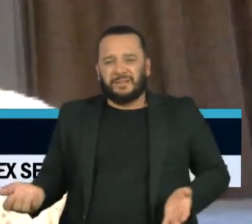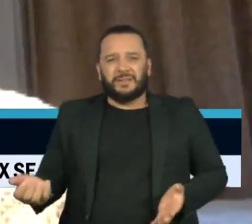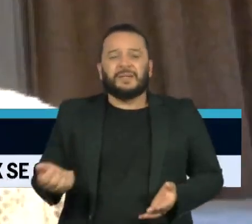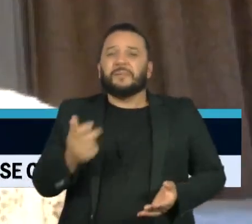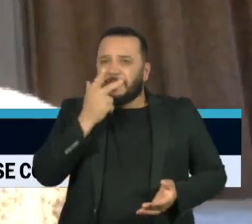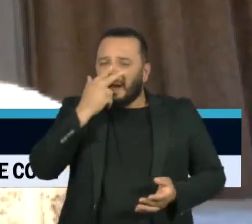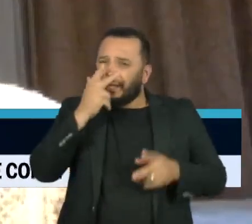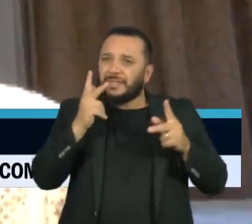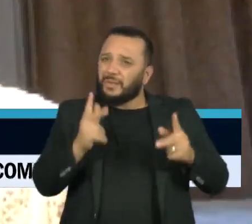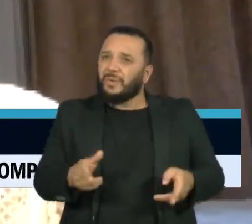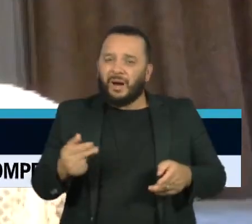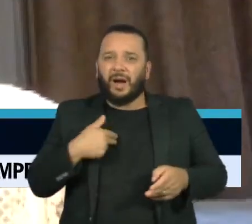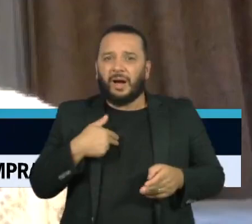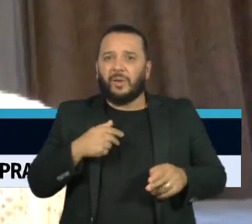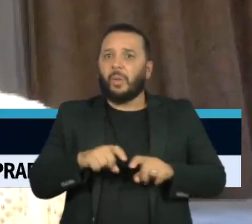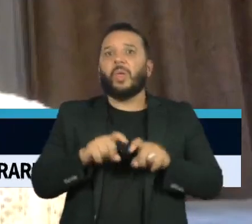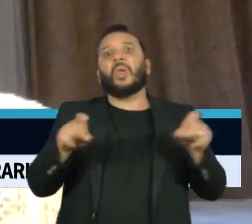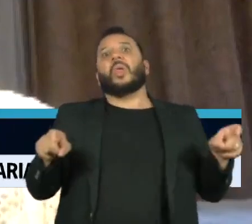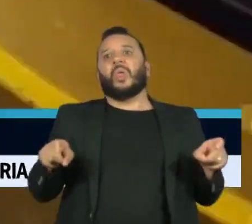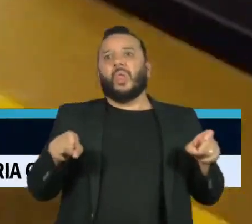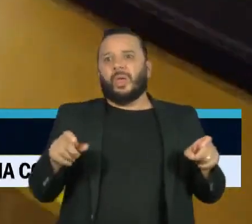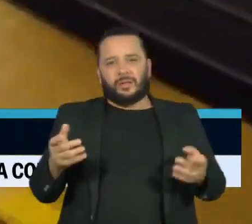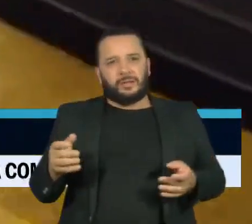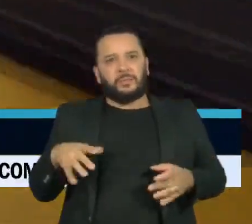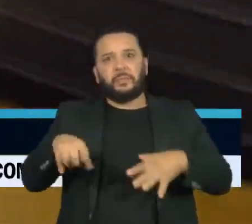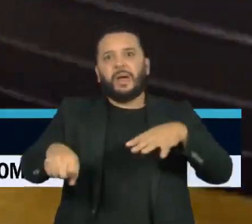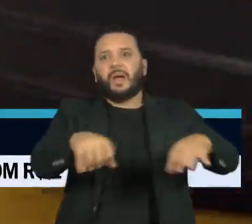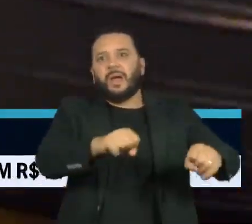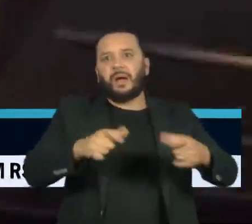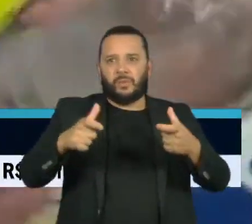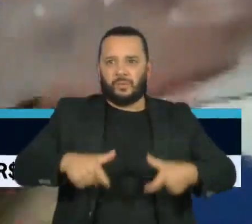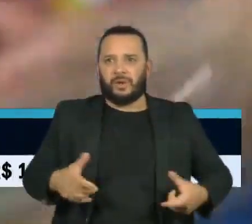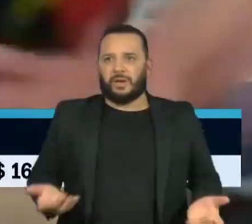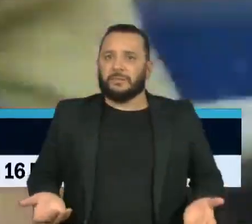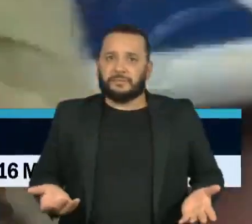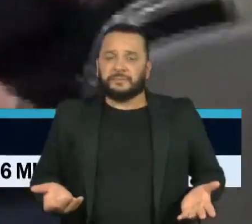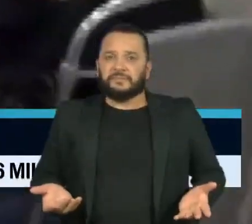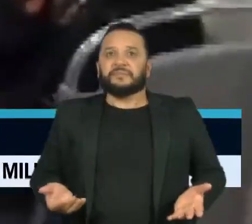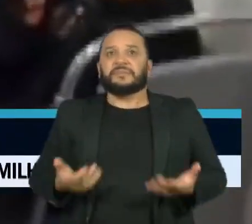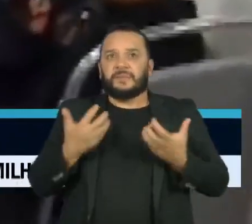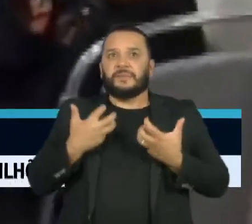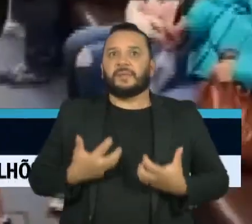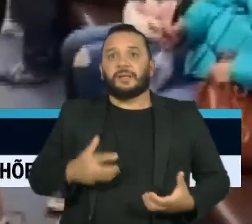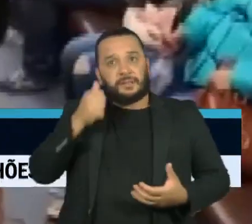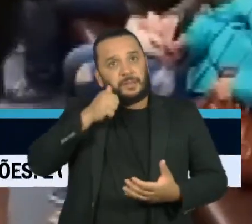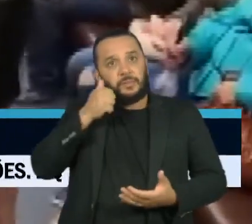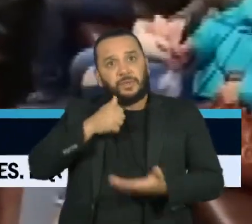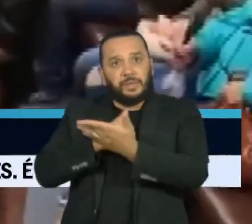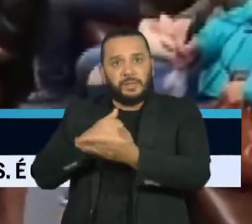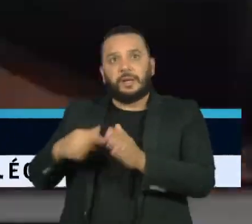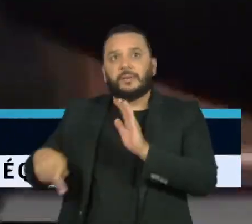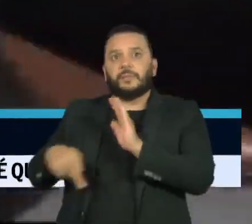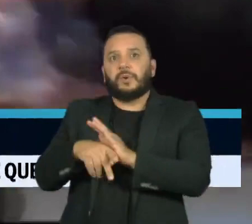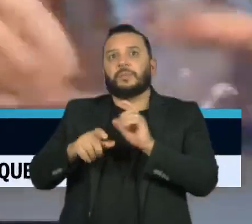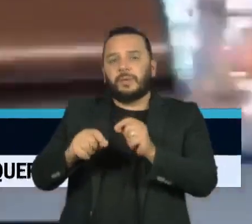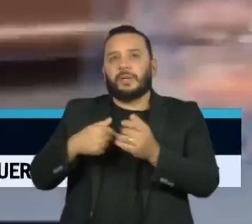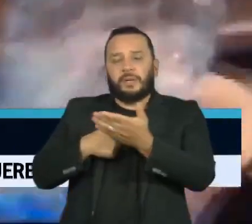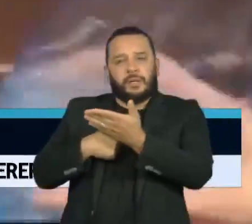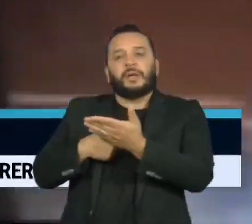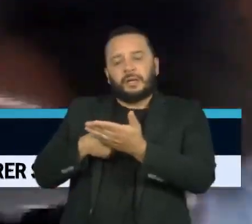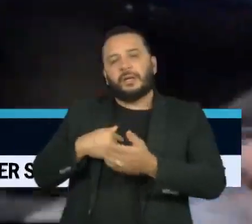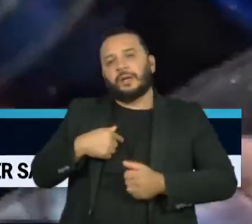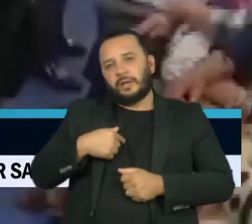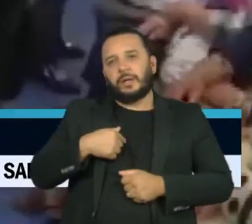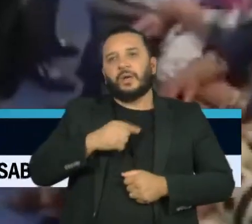em risco ou disputado por homens. Cansada dessa situação, essa ativista russa tomou uma atitude